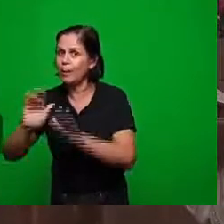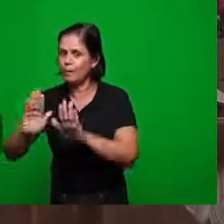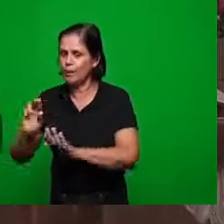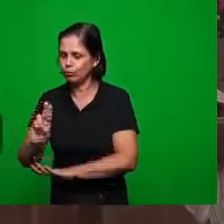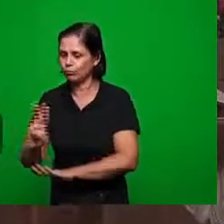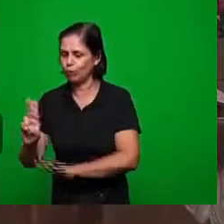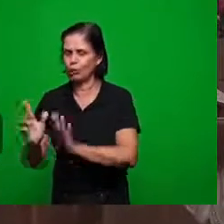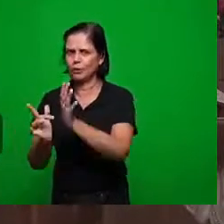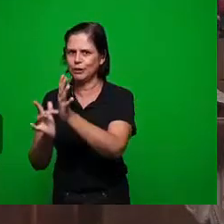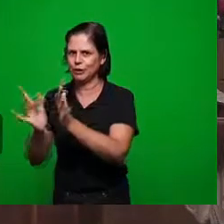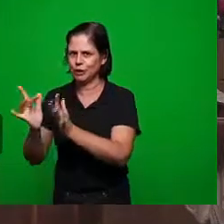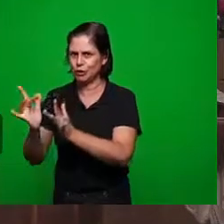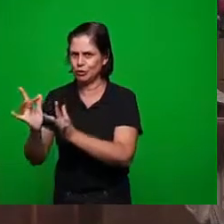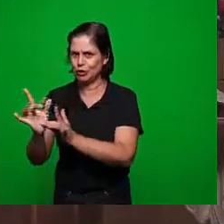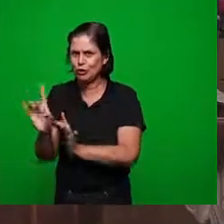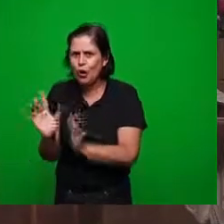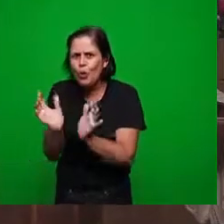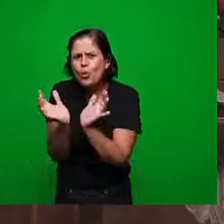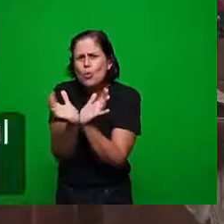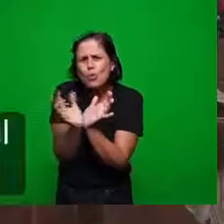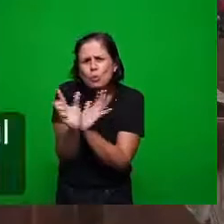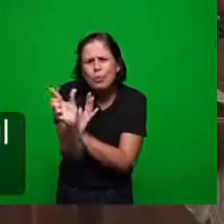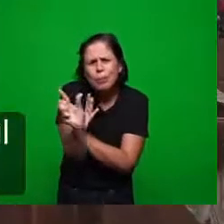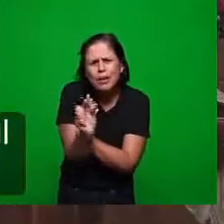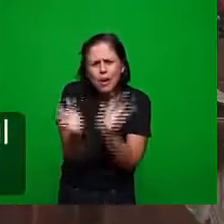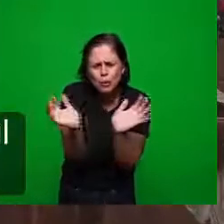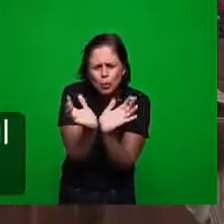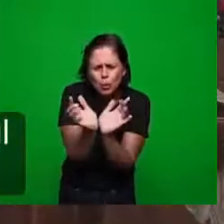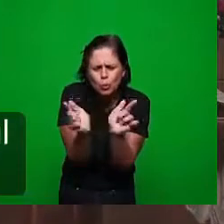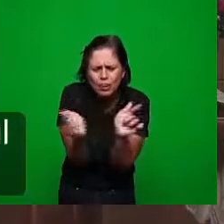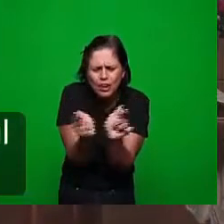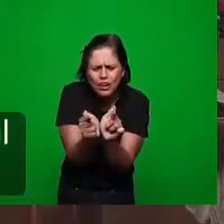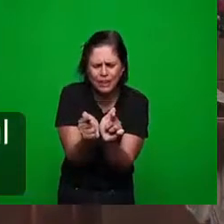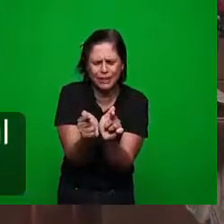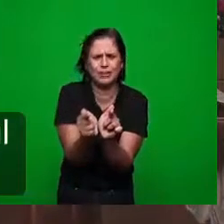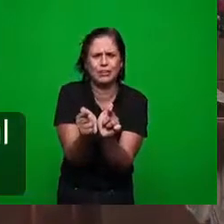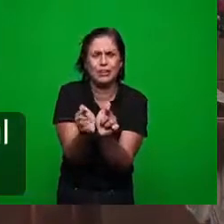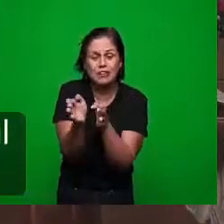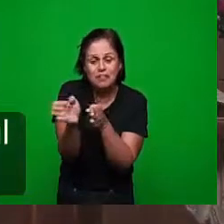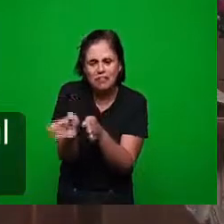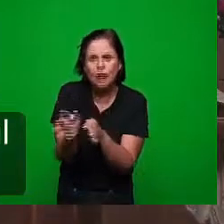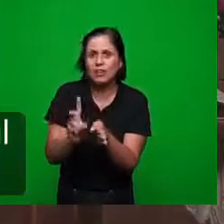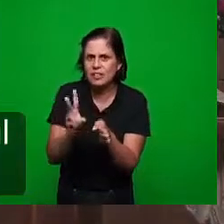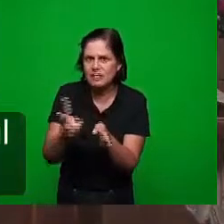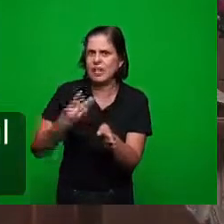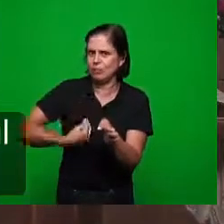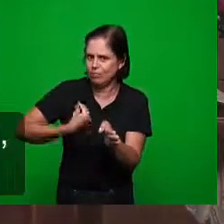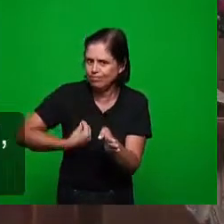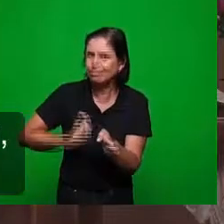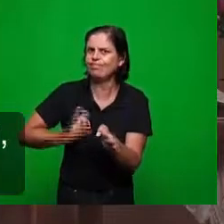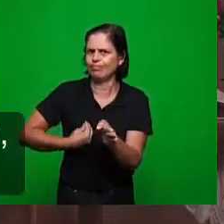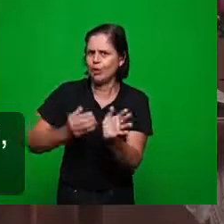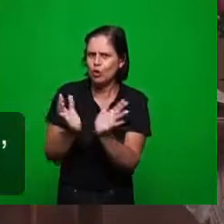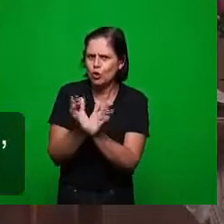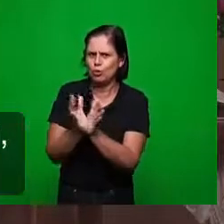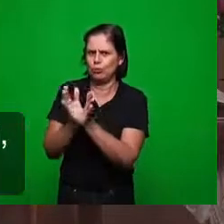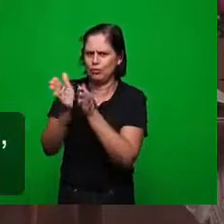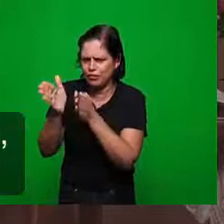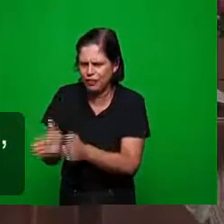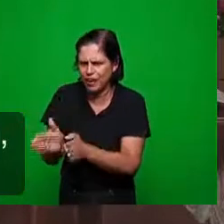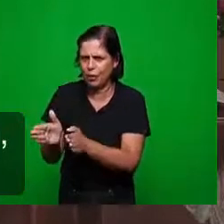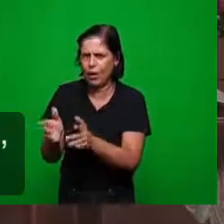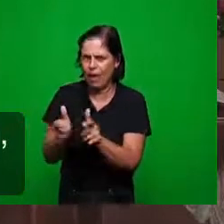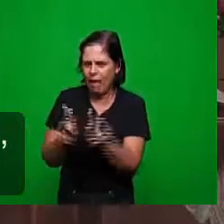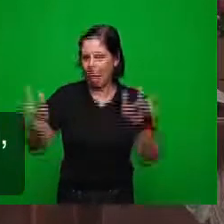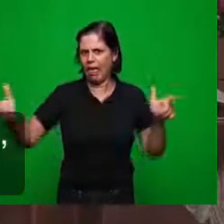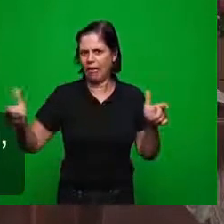um pouco um grupinho sempre existiu sempre existiram os fiéis e os fiéis não são muitos